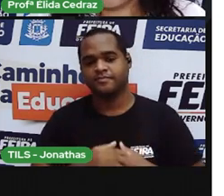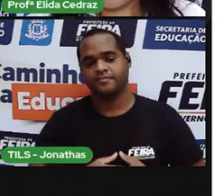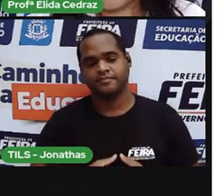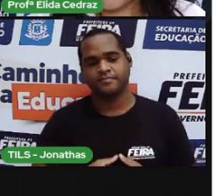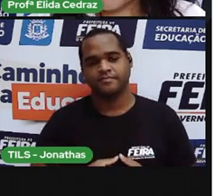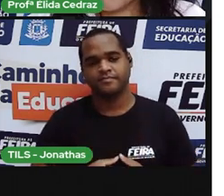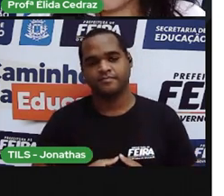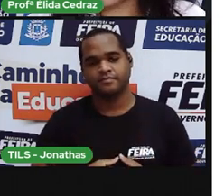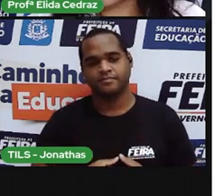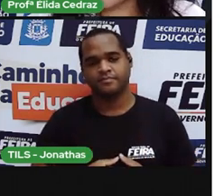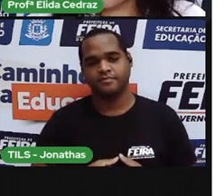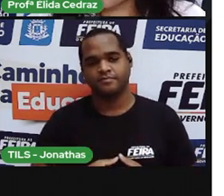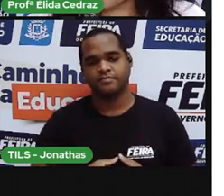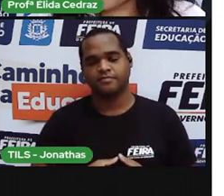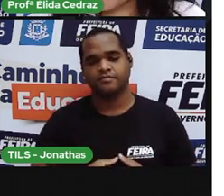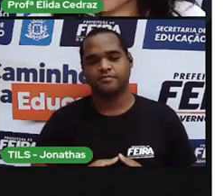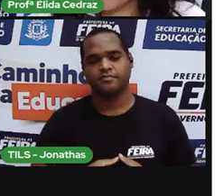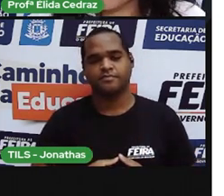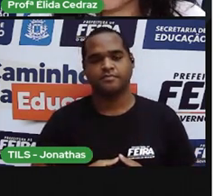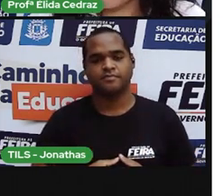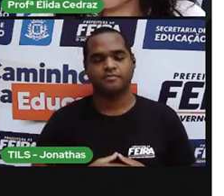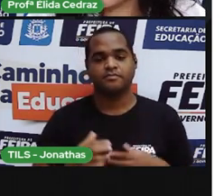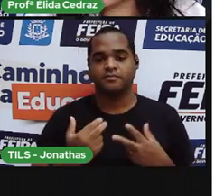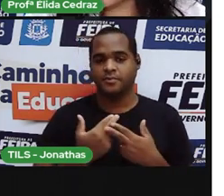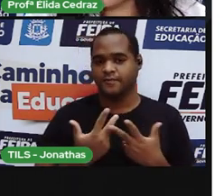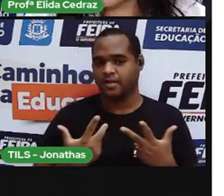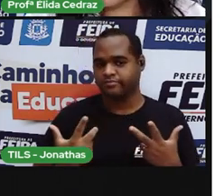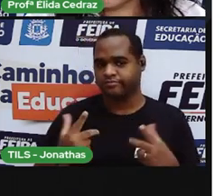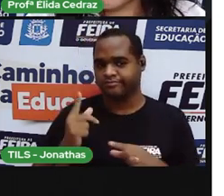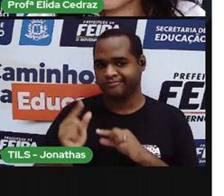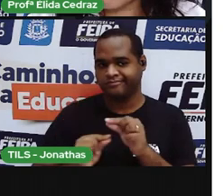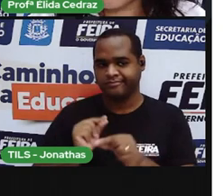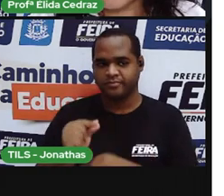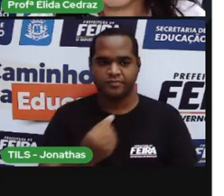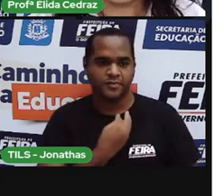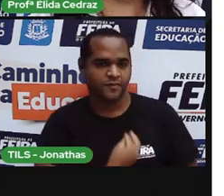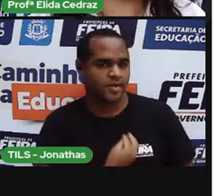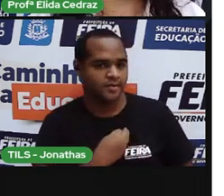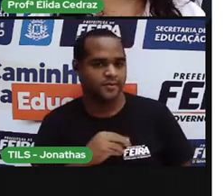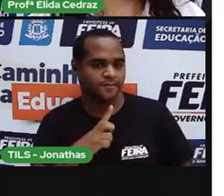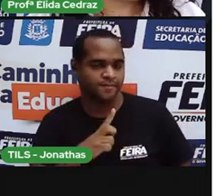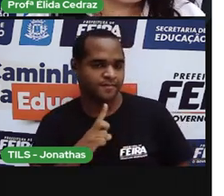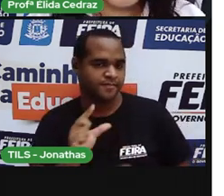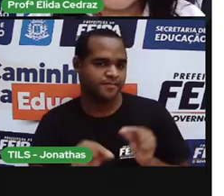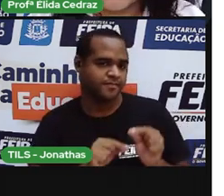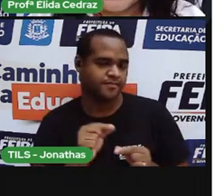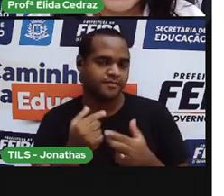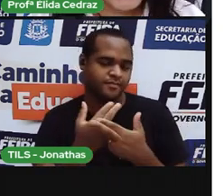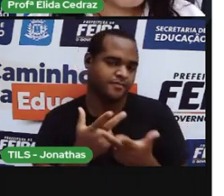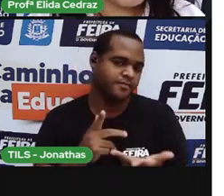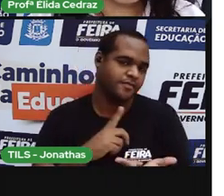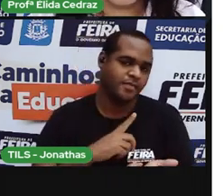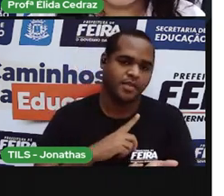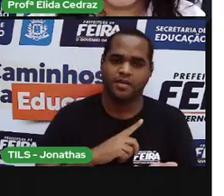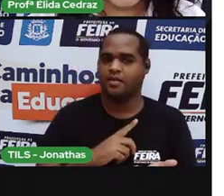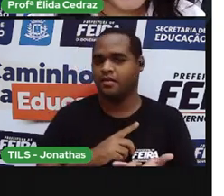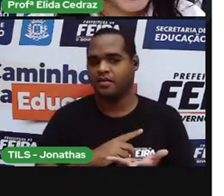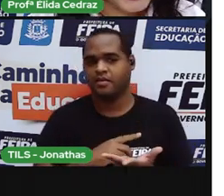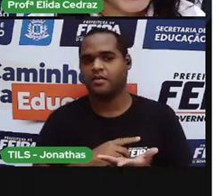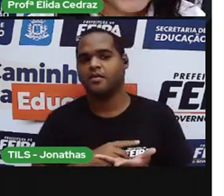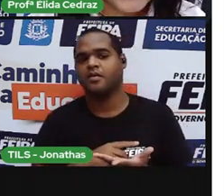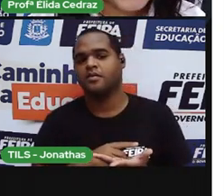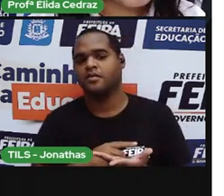a maioria dos bairros tem muito disponível, tem uma disponibilidade, mas toda vez que a gente vai, está